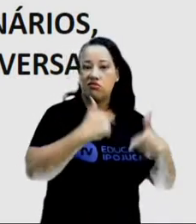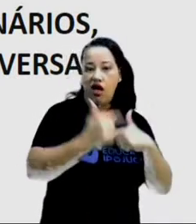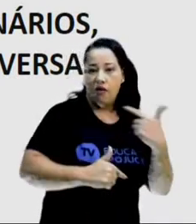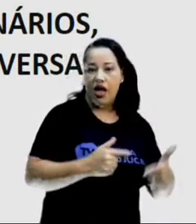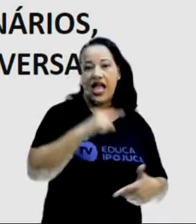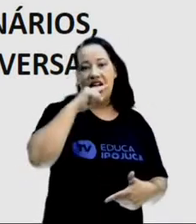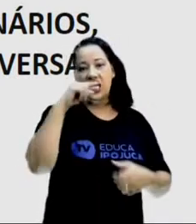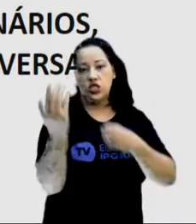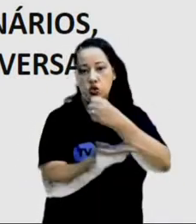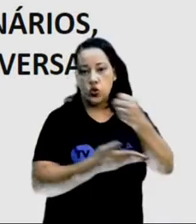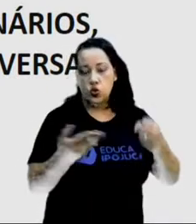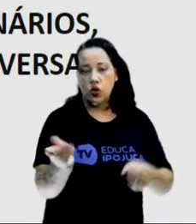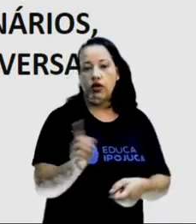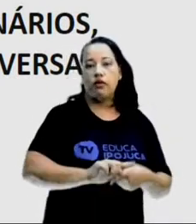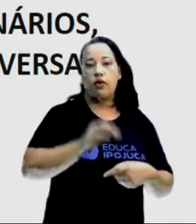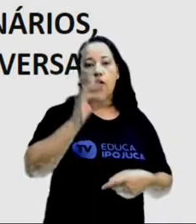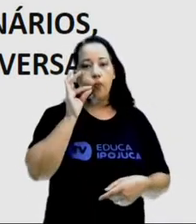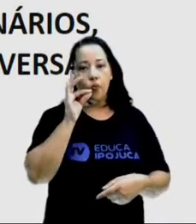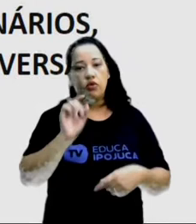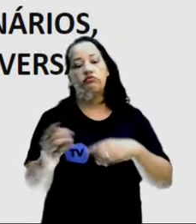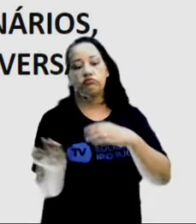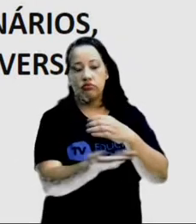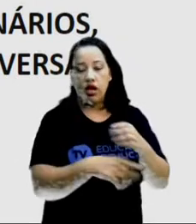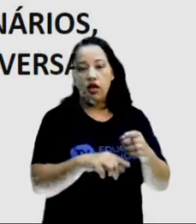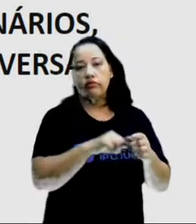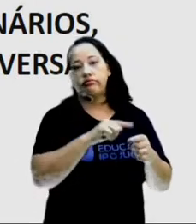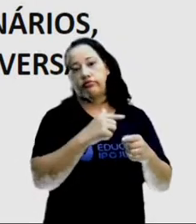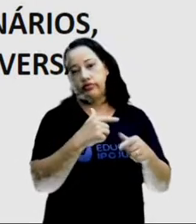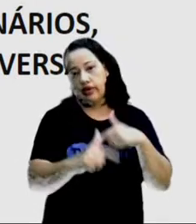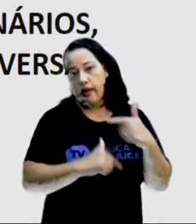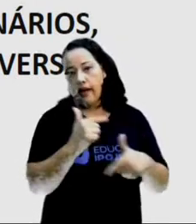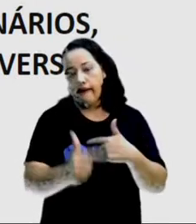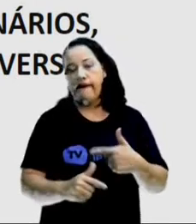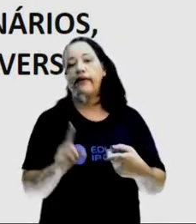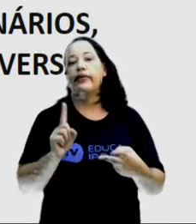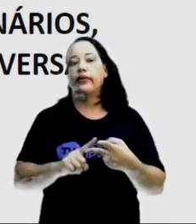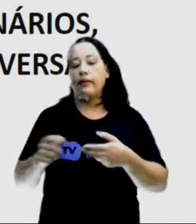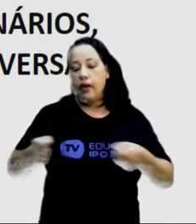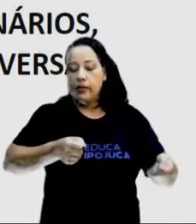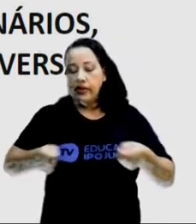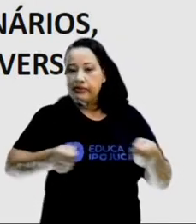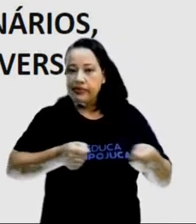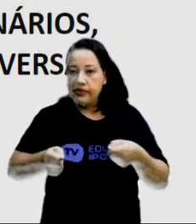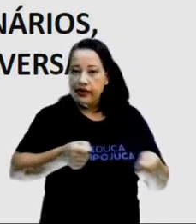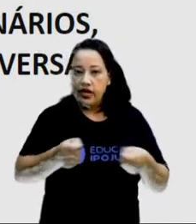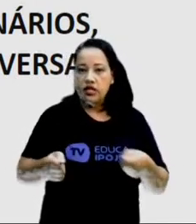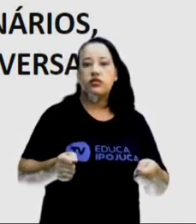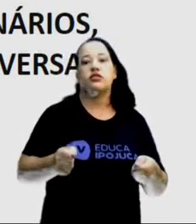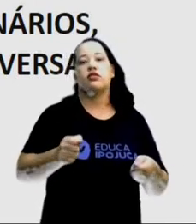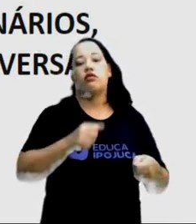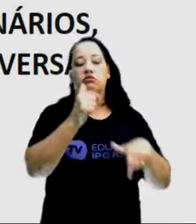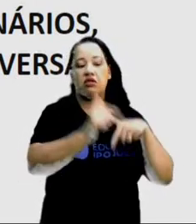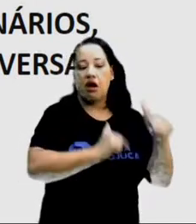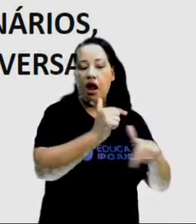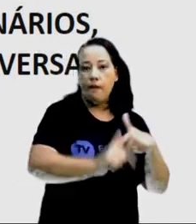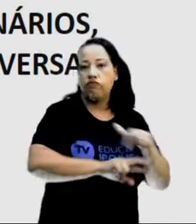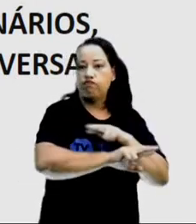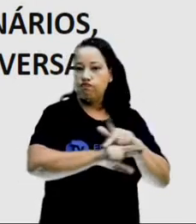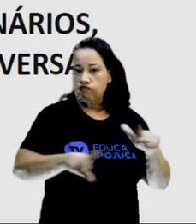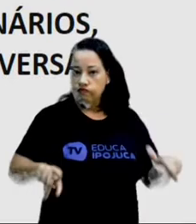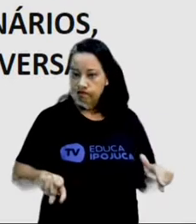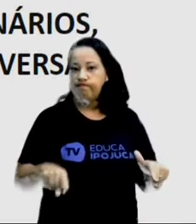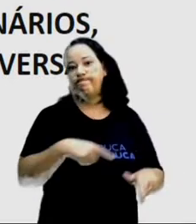-açúcar e tabaco. Também foram trazidos para trabalhar na mineração e em outras atividades econômicas.